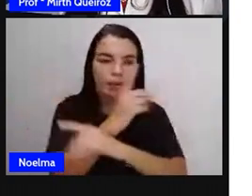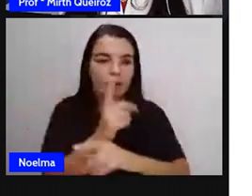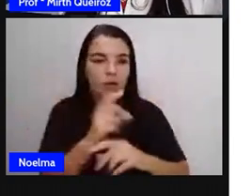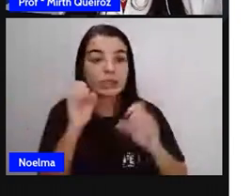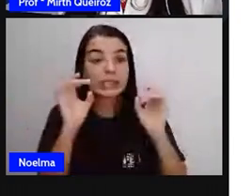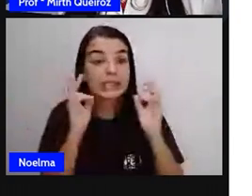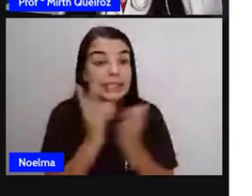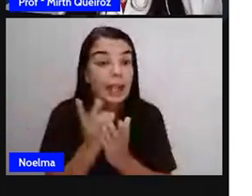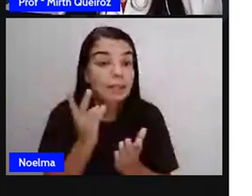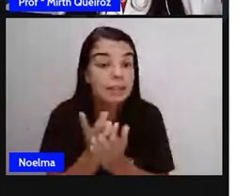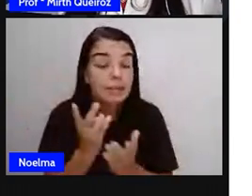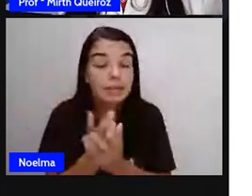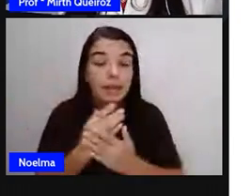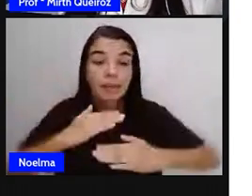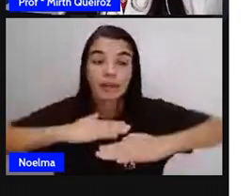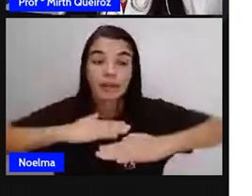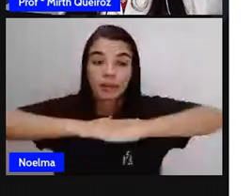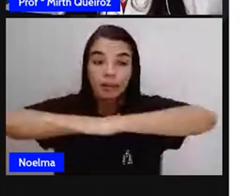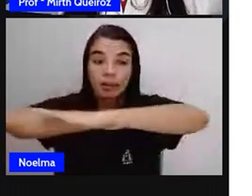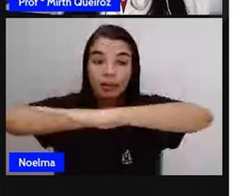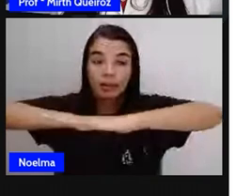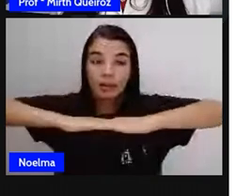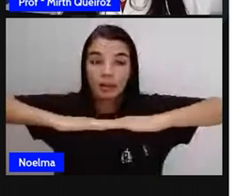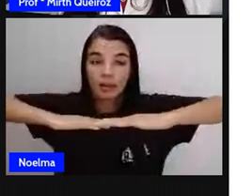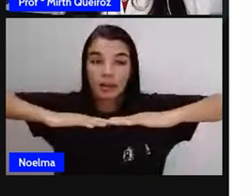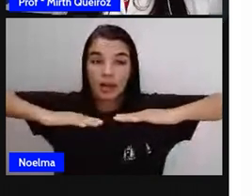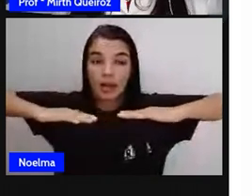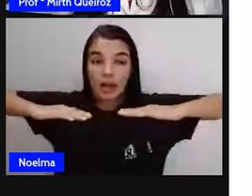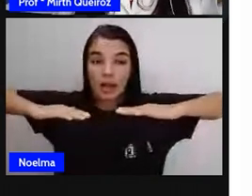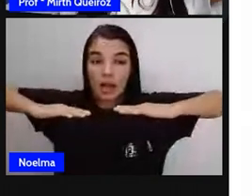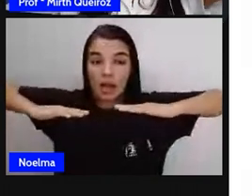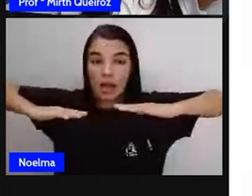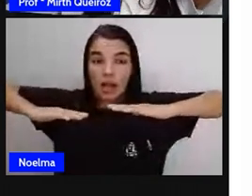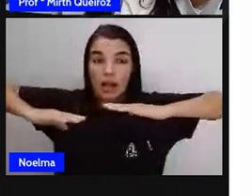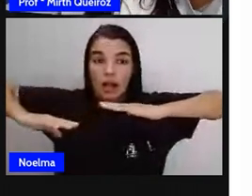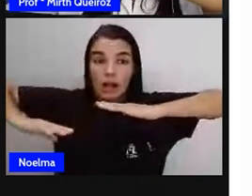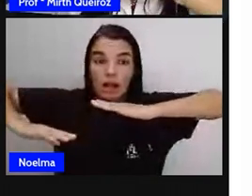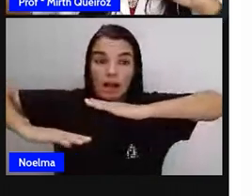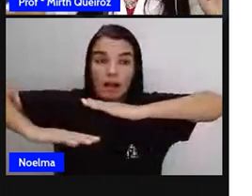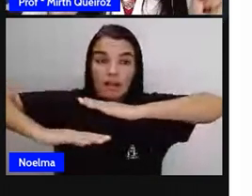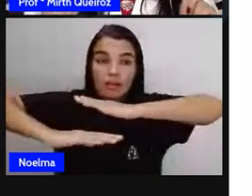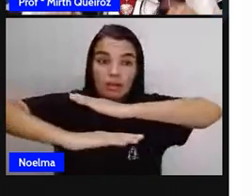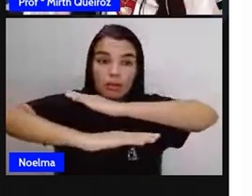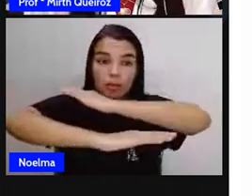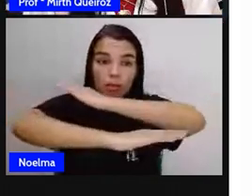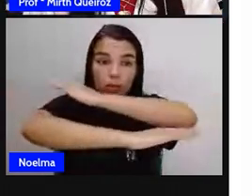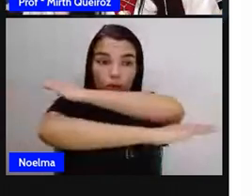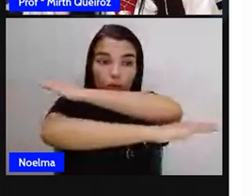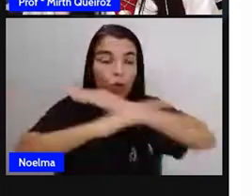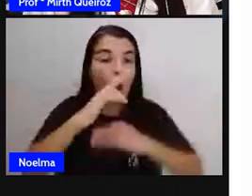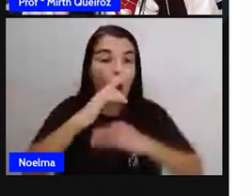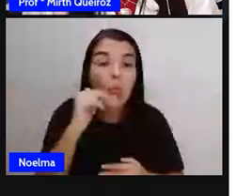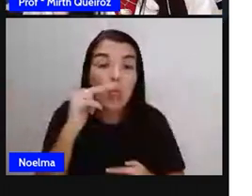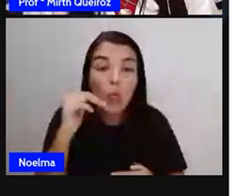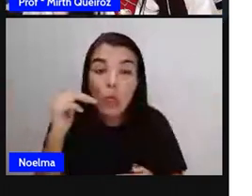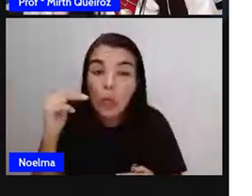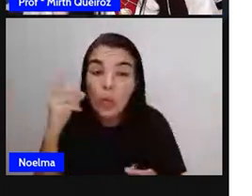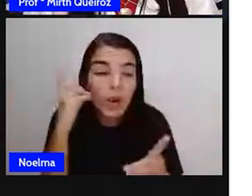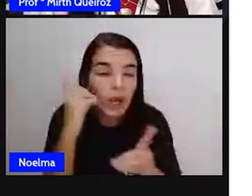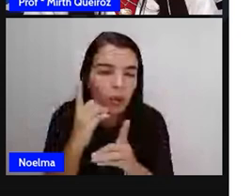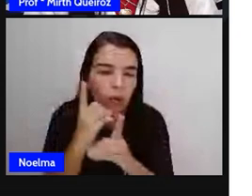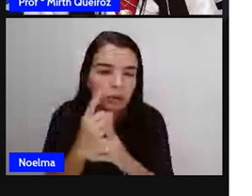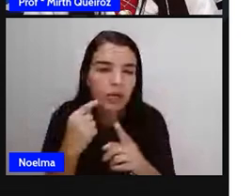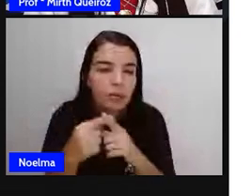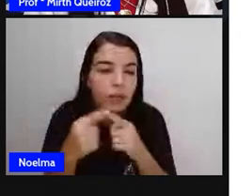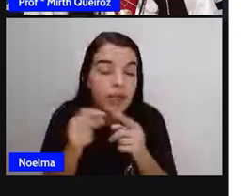De forma que se eu alongar essa reta, eu posso aumentar o tamanho que for que elas nunca vão se encontrar. Então,